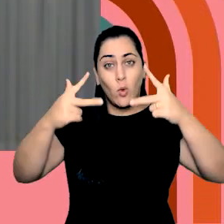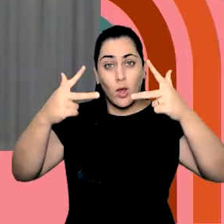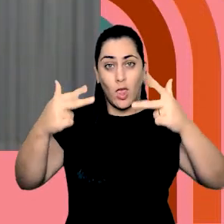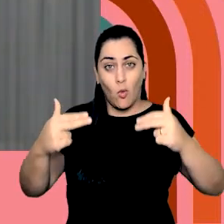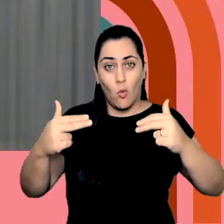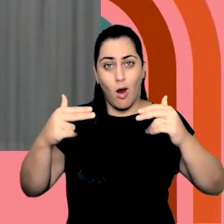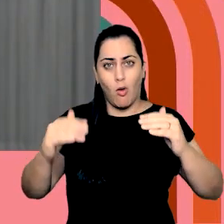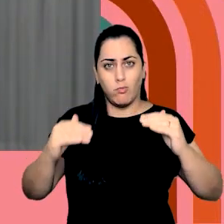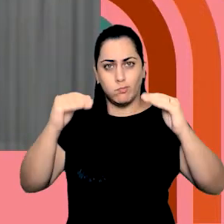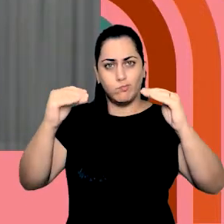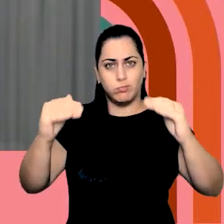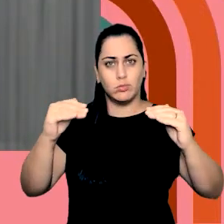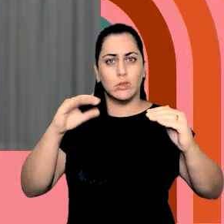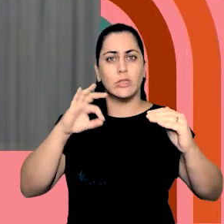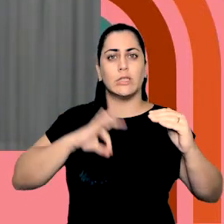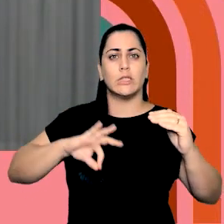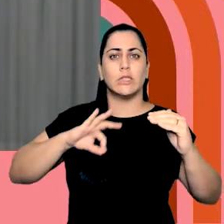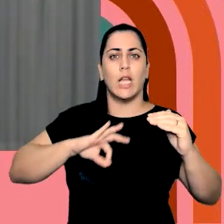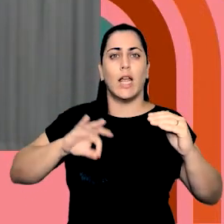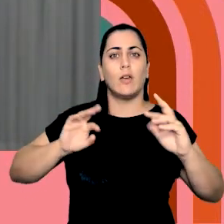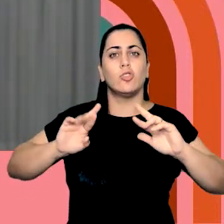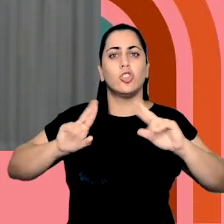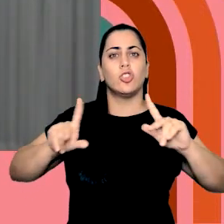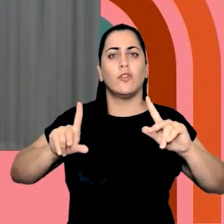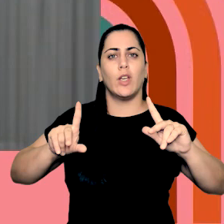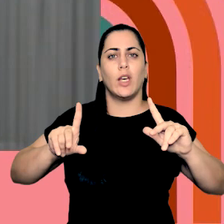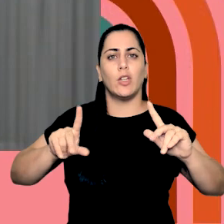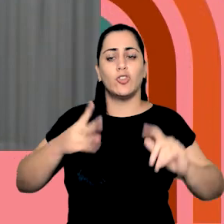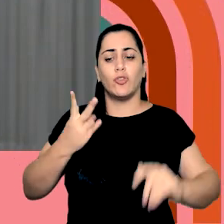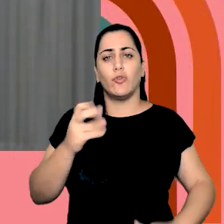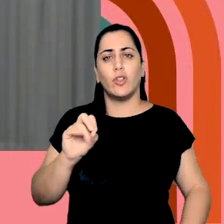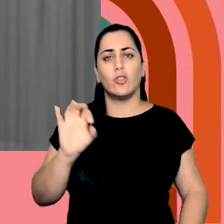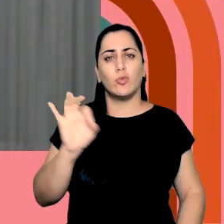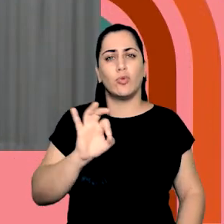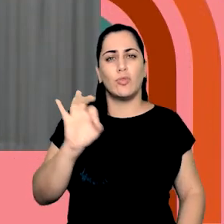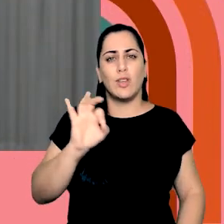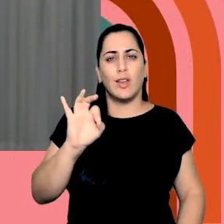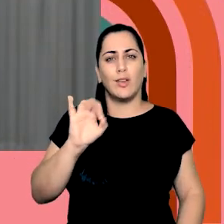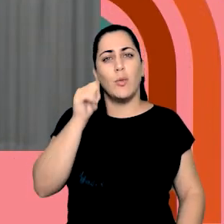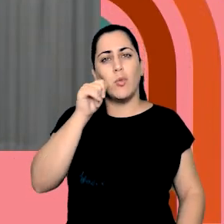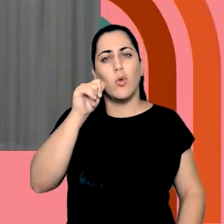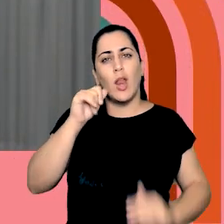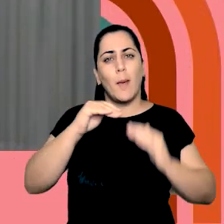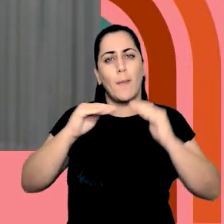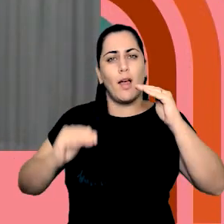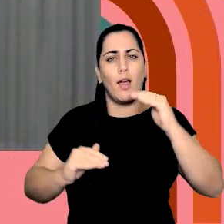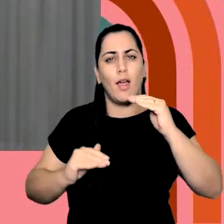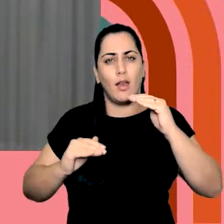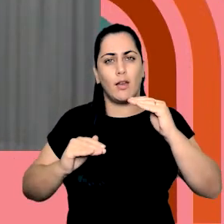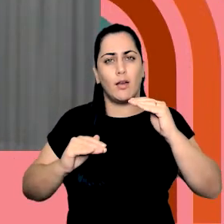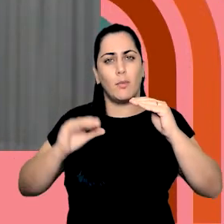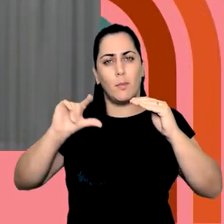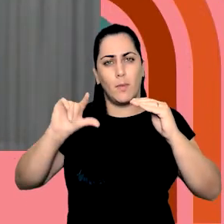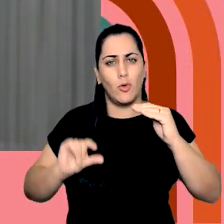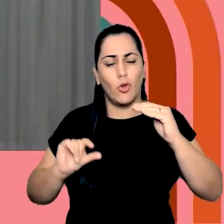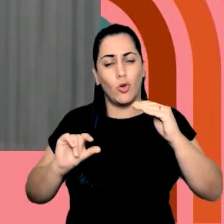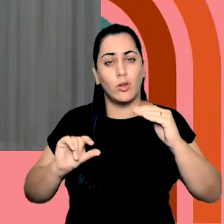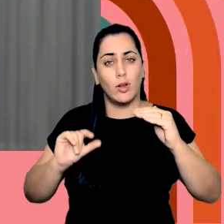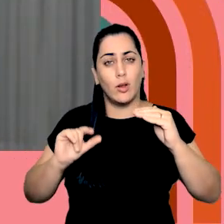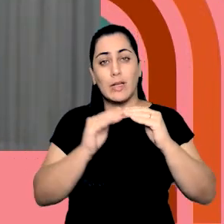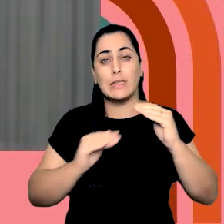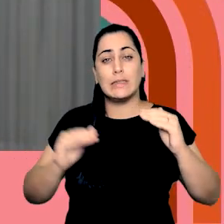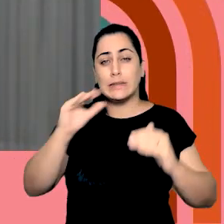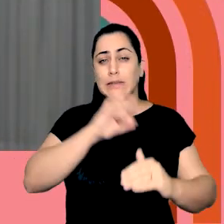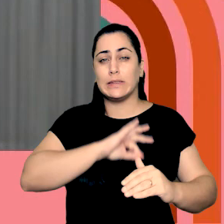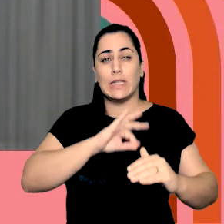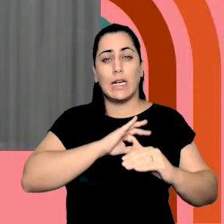mesmas posições, recebem uma diferença salarial de 20%, e que no topo da renda nacional,